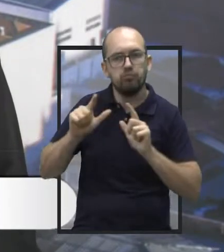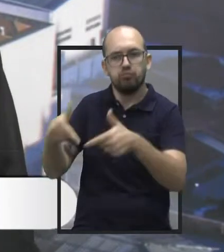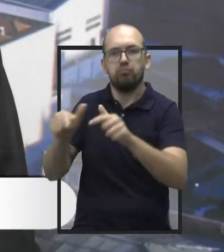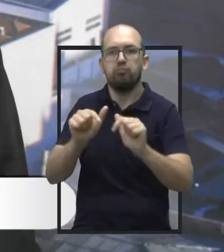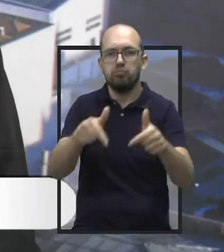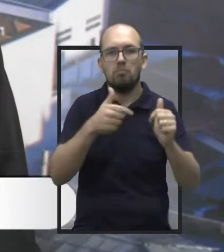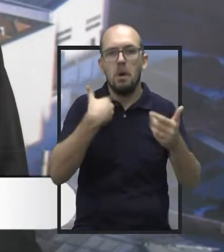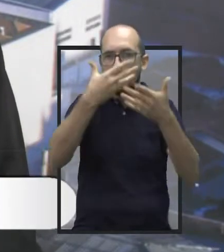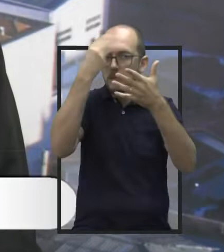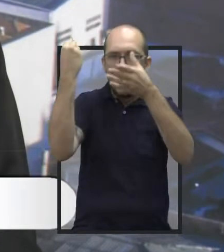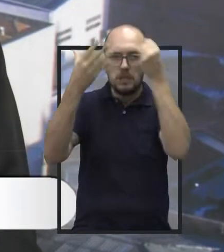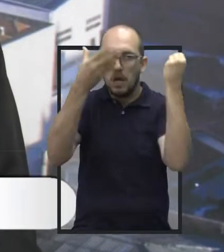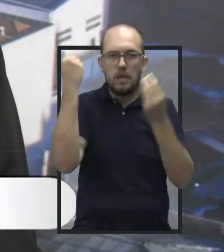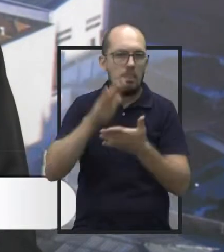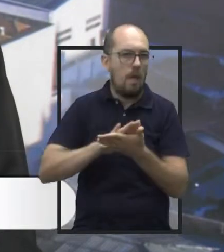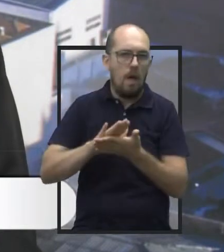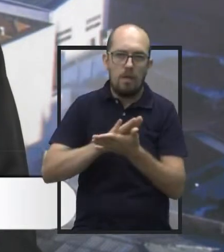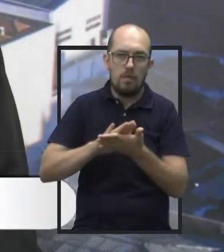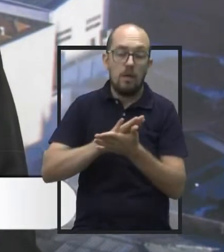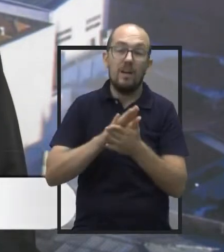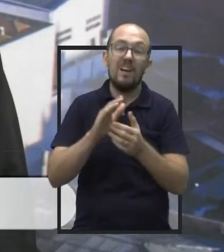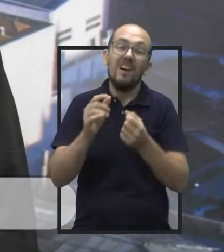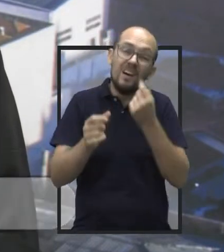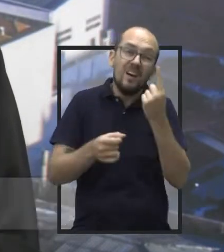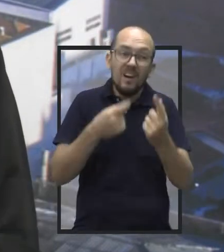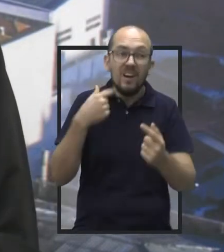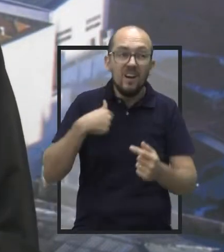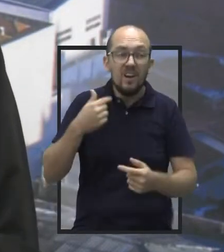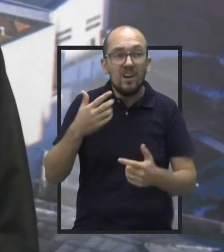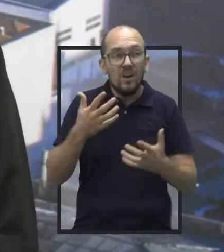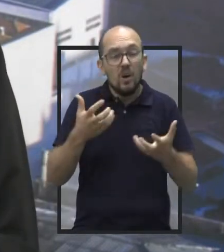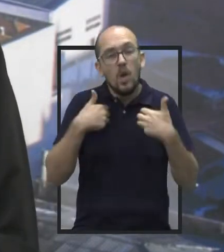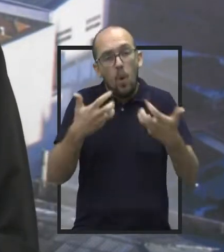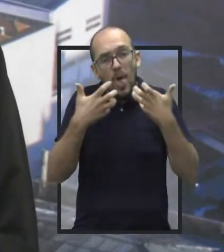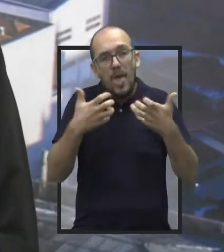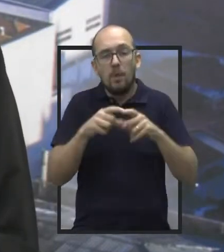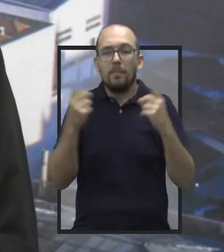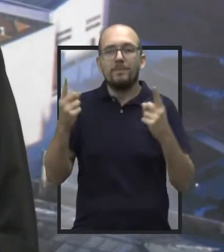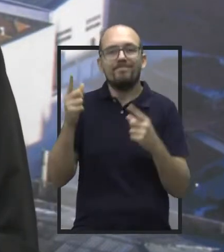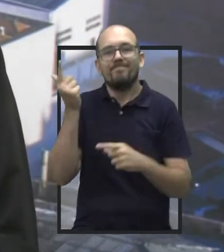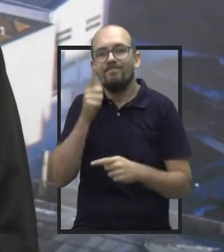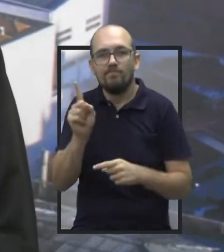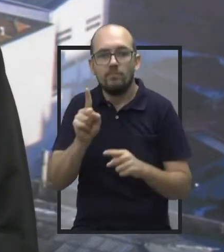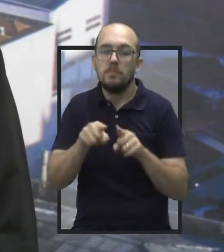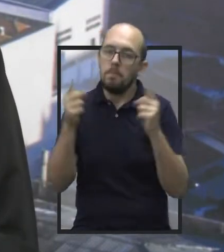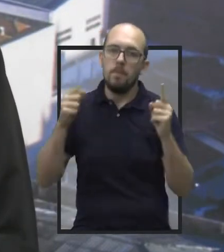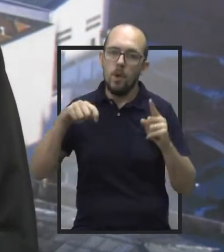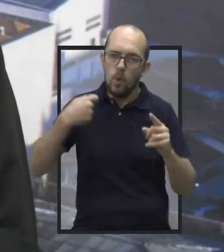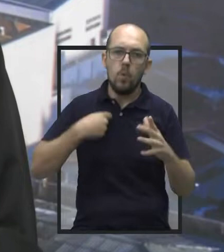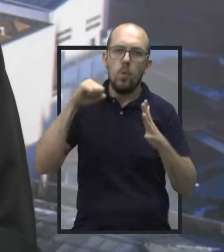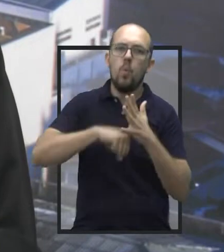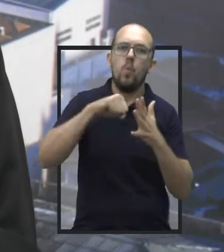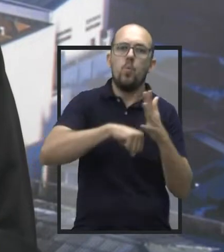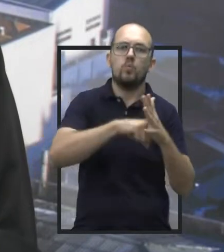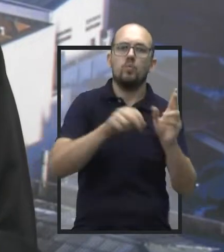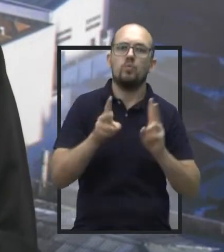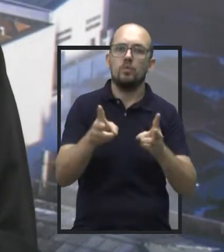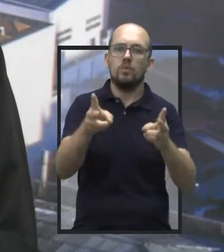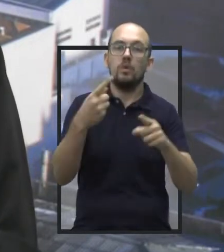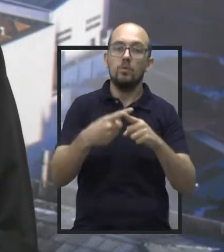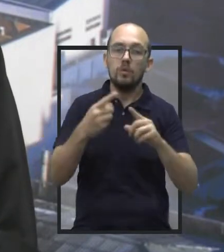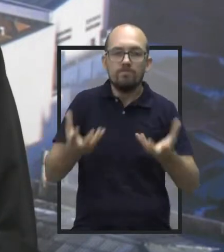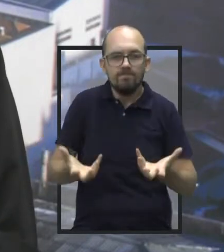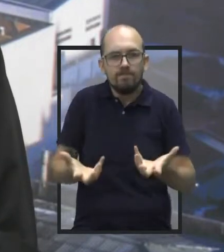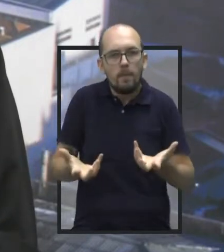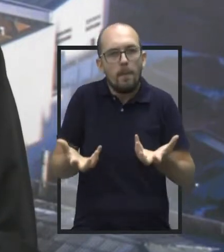pra trás, tá? Às vezes não acontece aquilo que a gente quer que aconteça. Mas eu luto para acontecer, principalmente para levar a minha cidade sempre